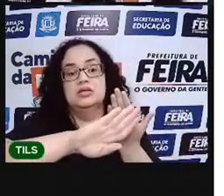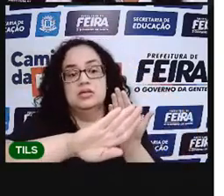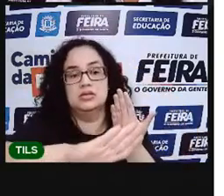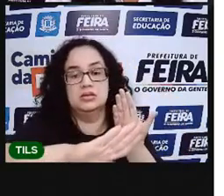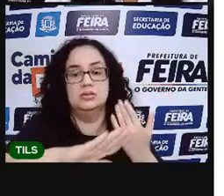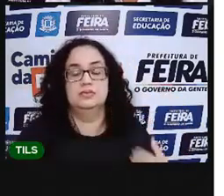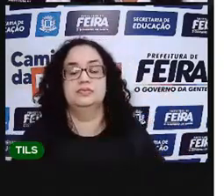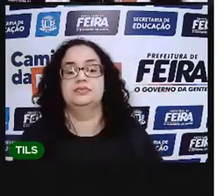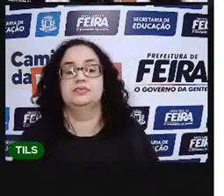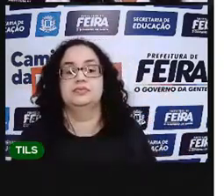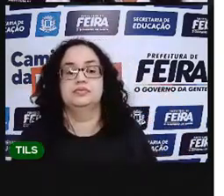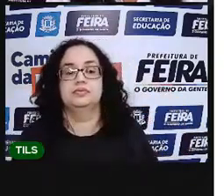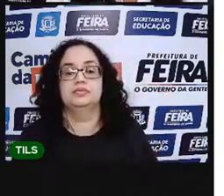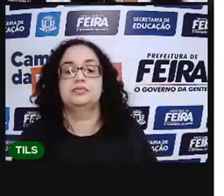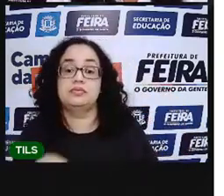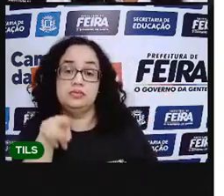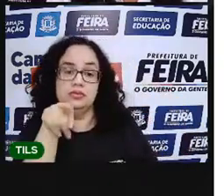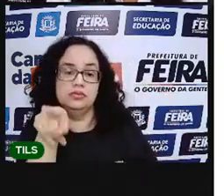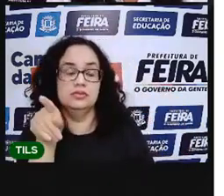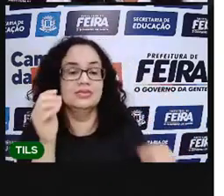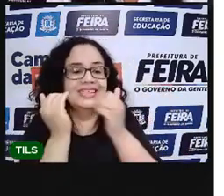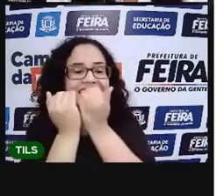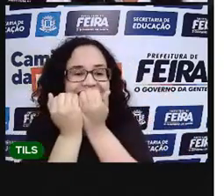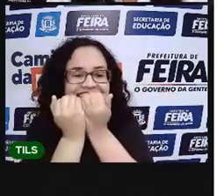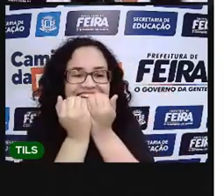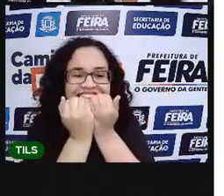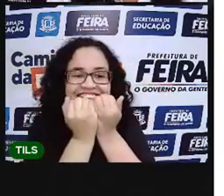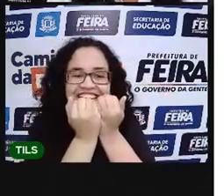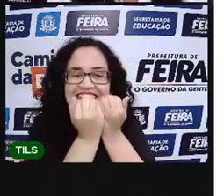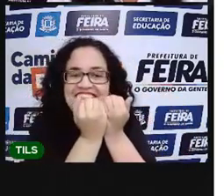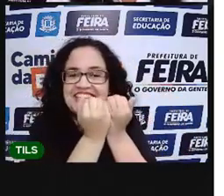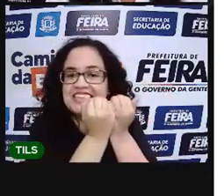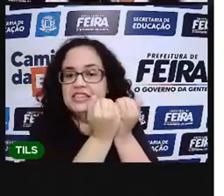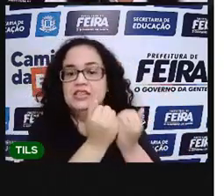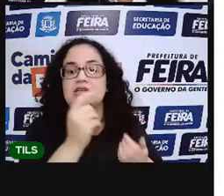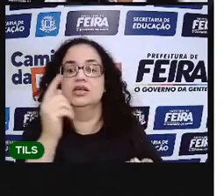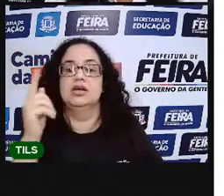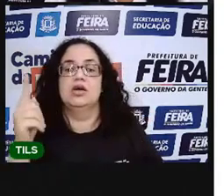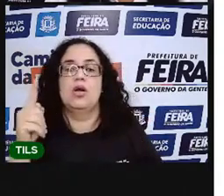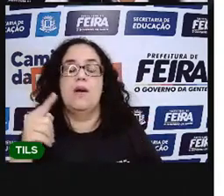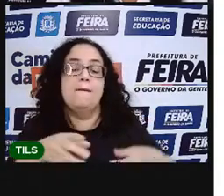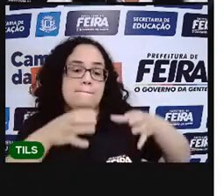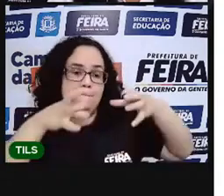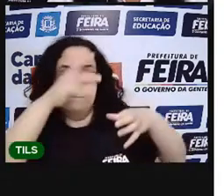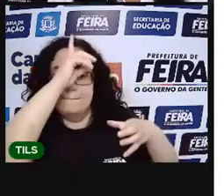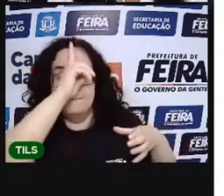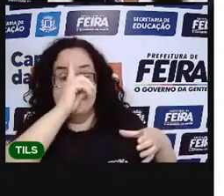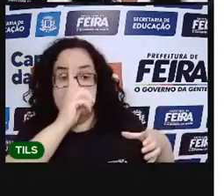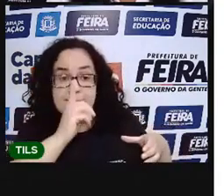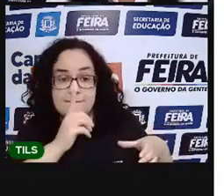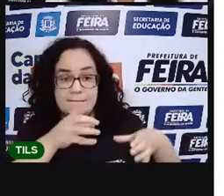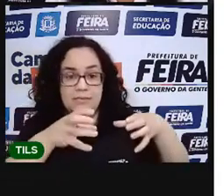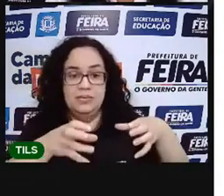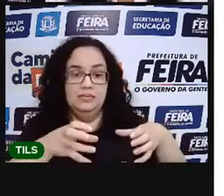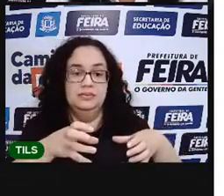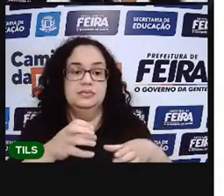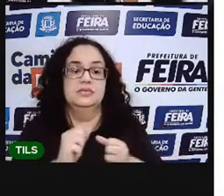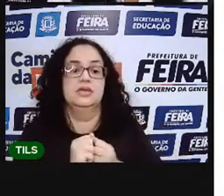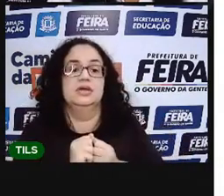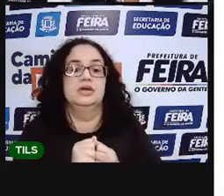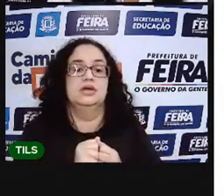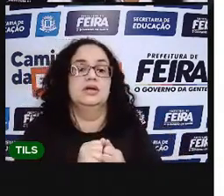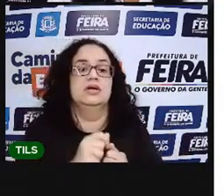Vamos lá? Ó, temos aqui a melancia. O melão, a jaca,